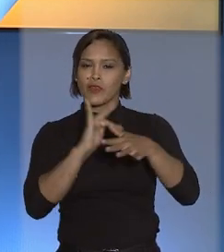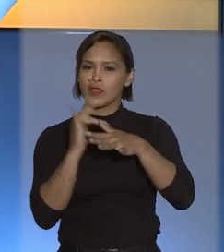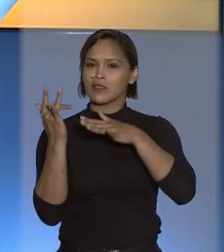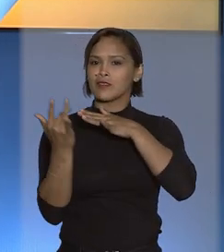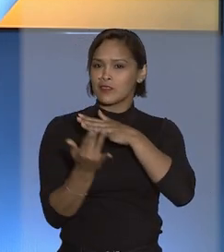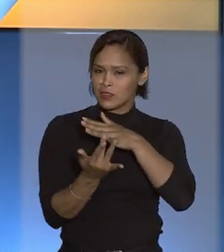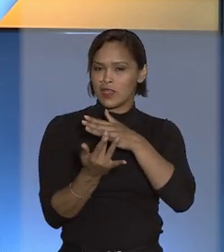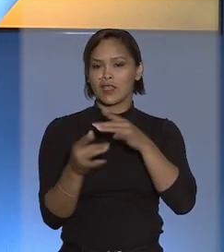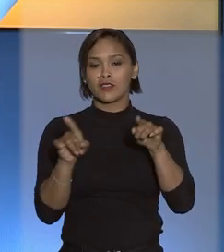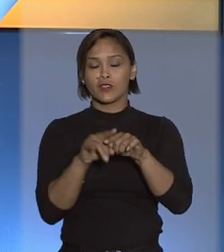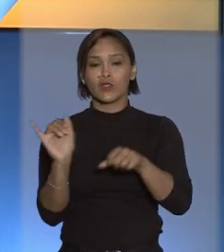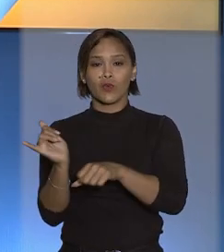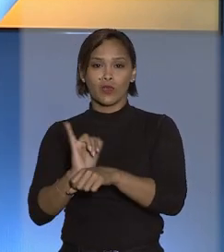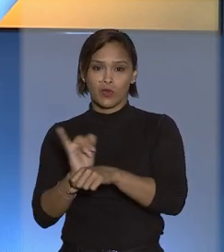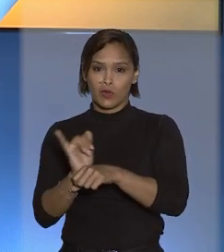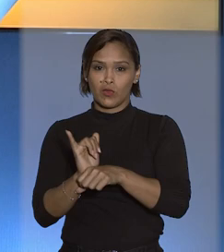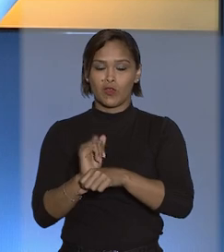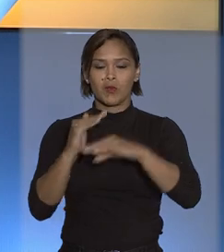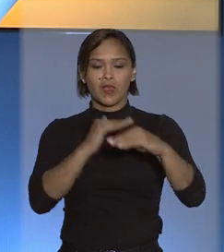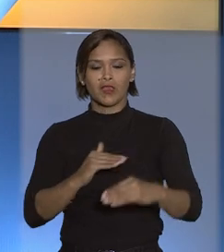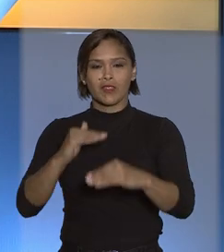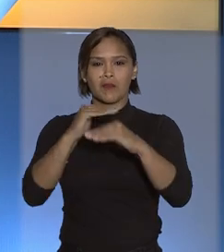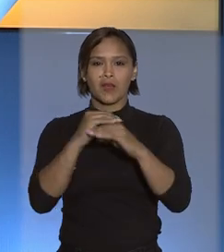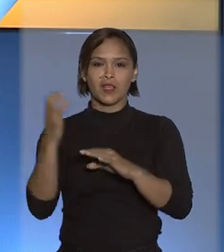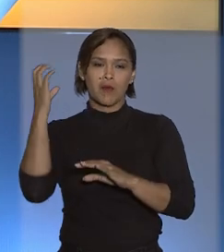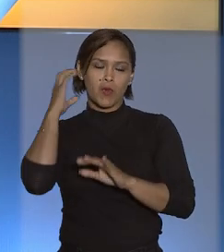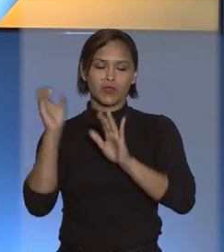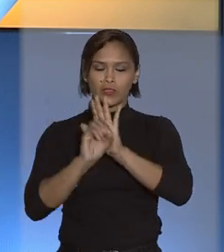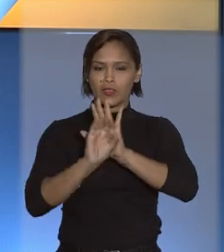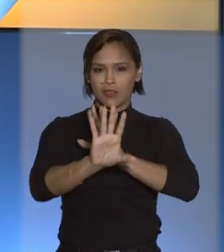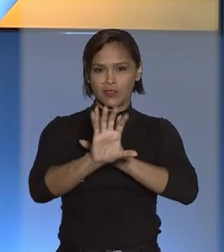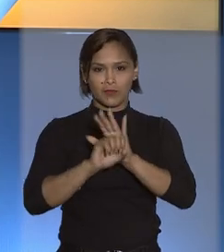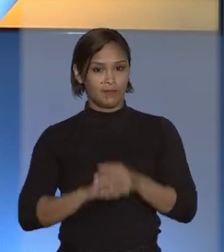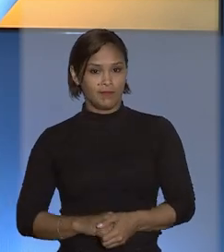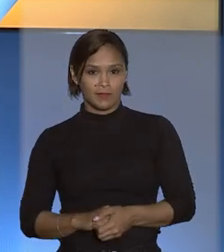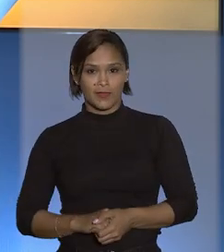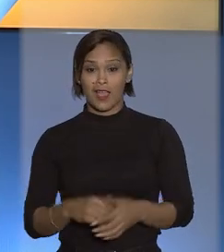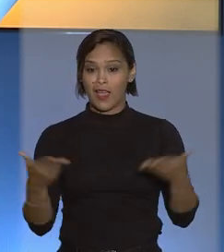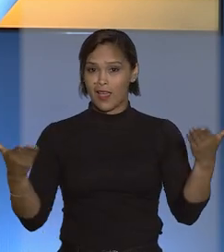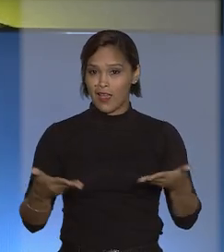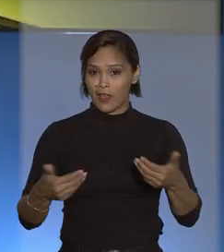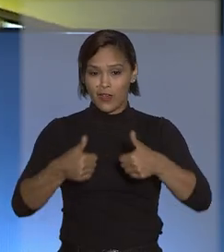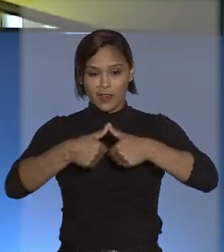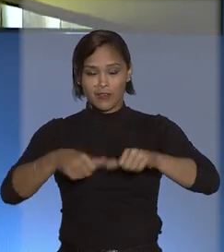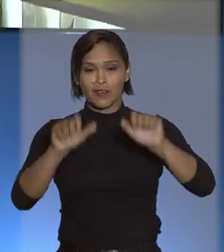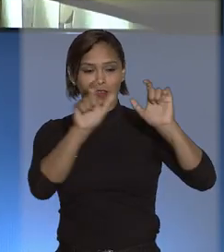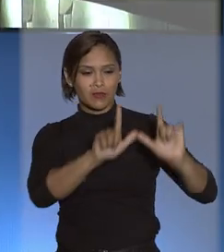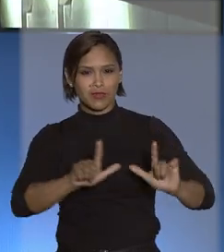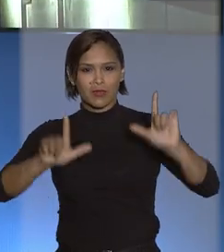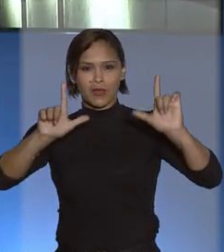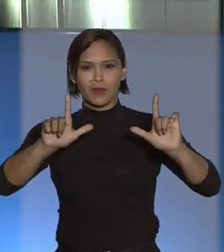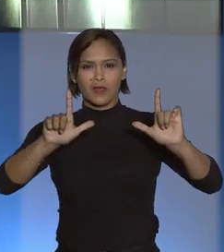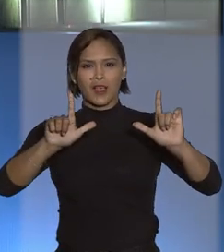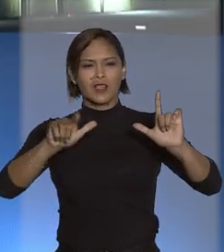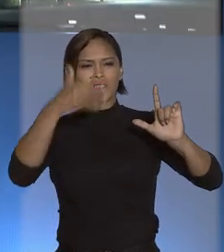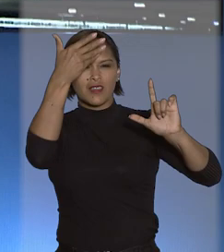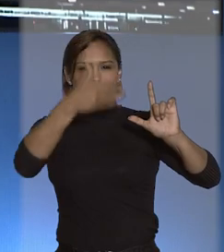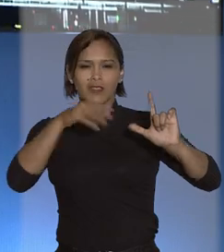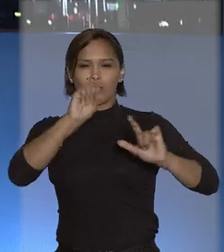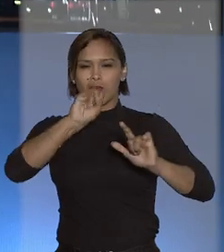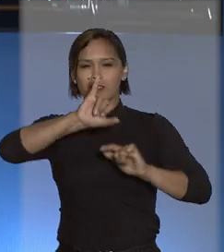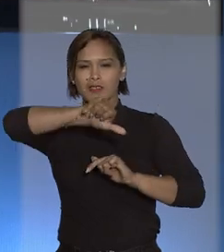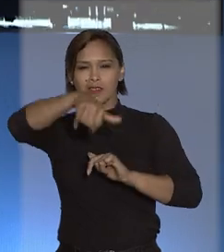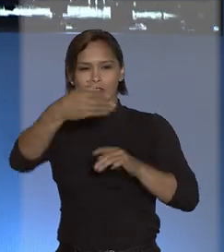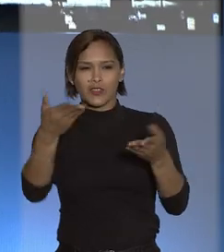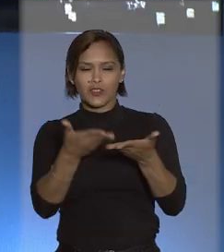redes sociais, no YouTube e nas plataformas de podcast. Você fica agora com as imagens da fachada do